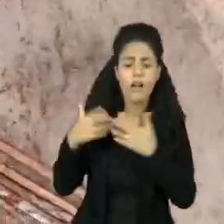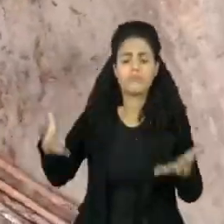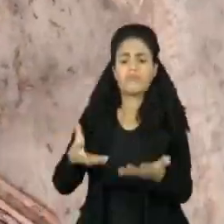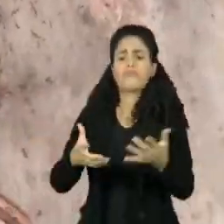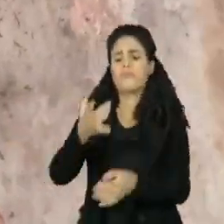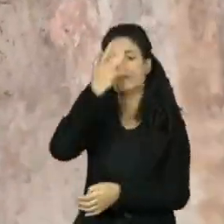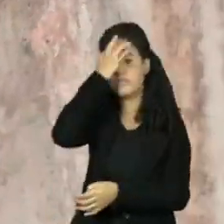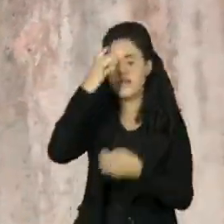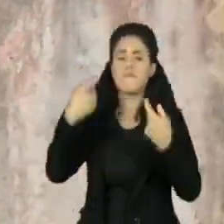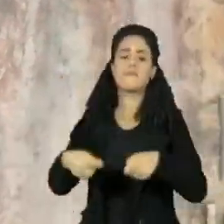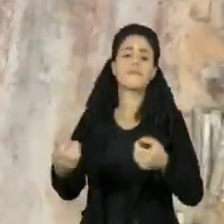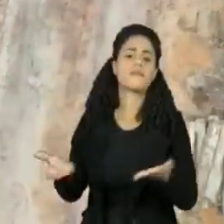essa nova bioeconomia de floresta em pé.